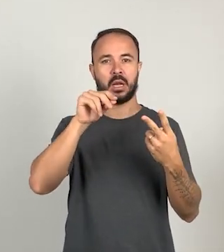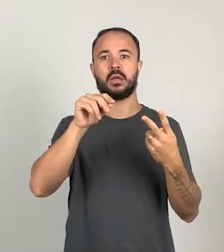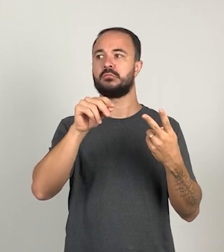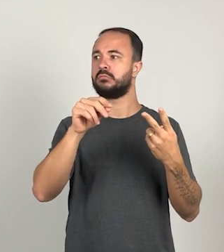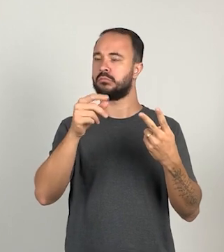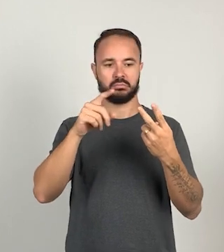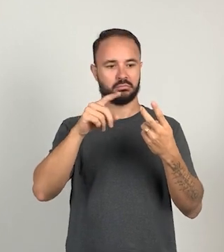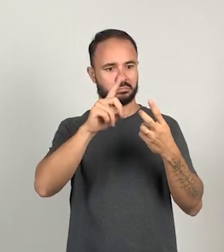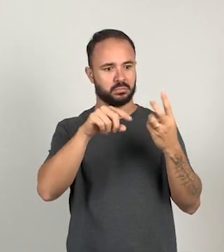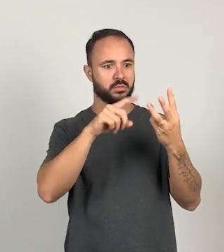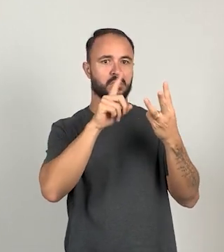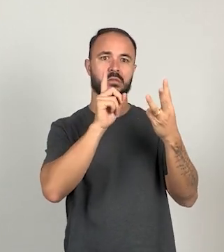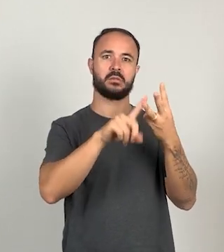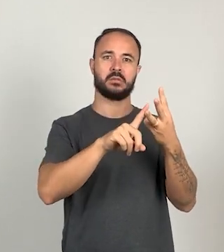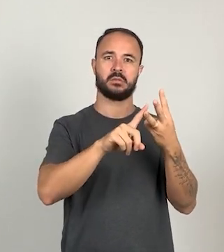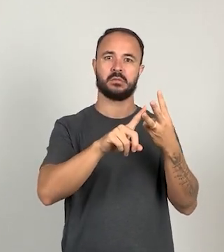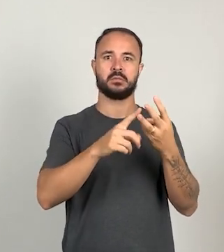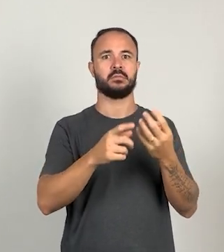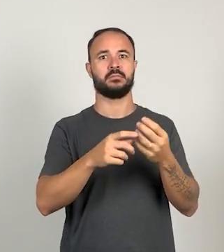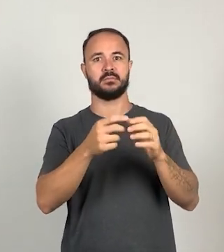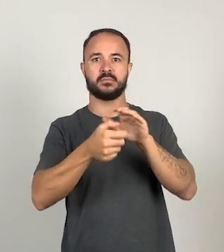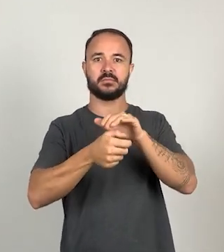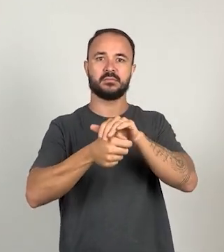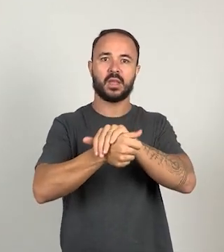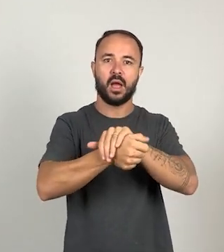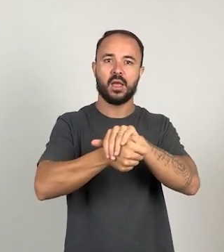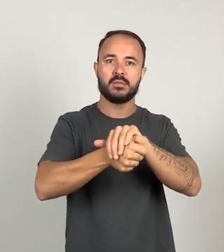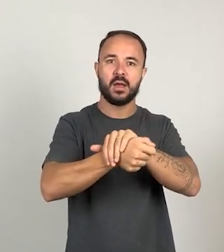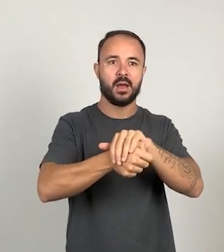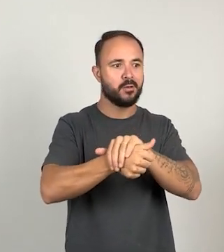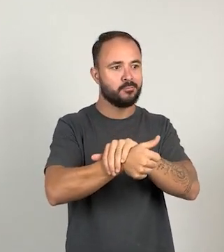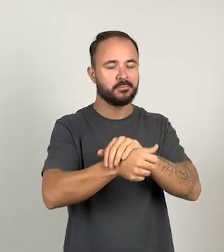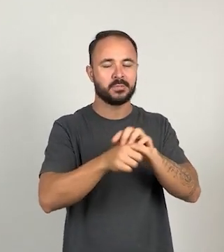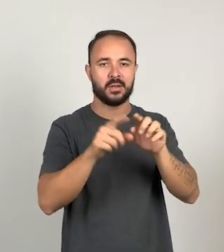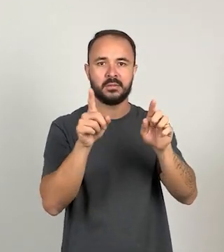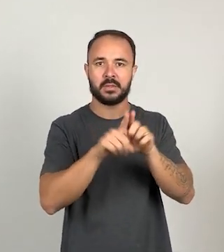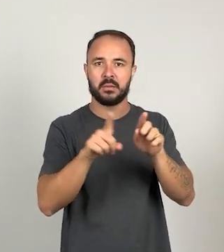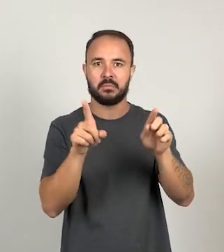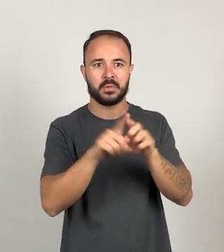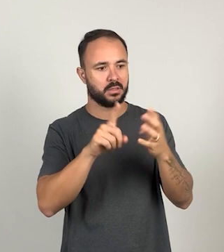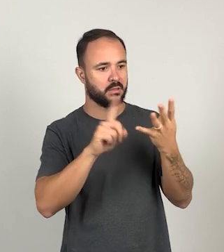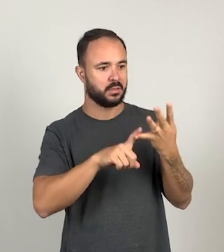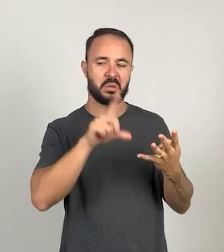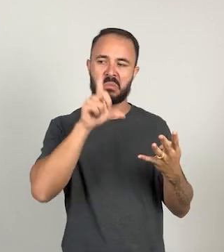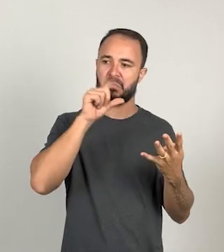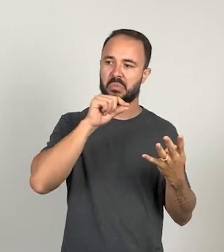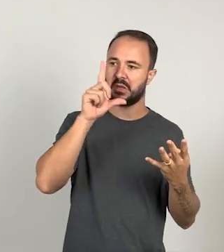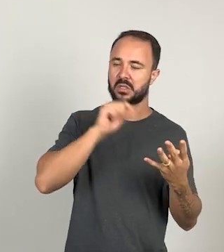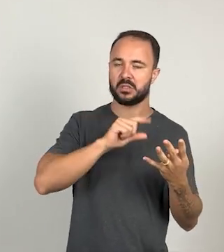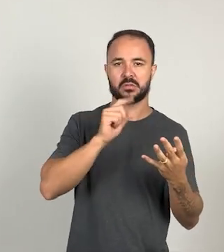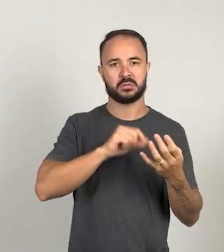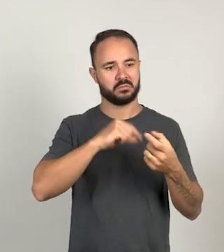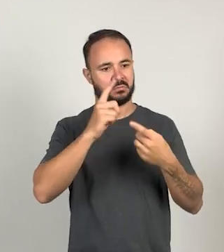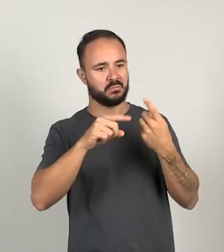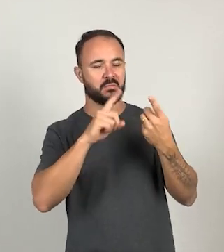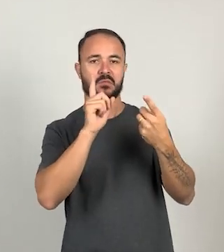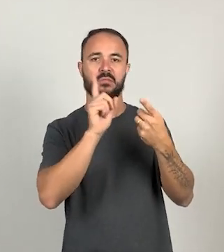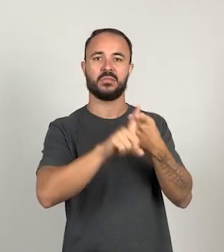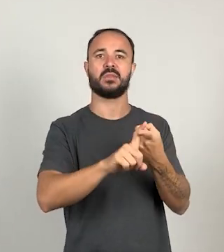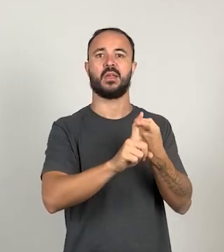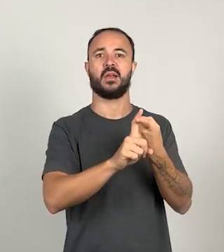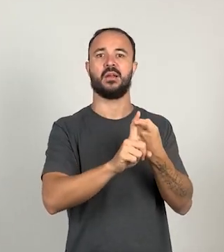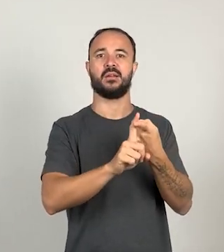e tartaruga. Apareceu um pintinho e até